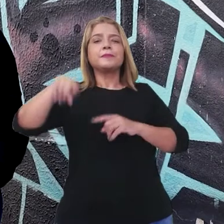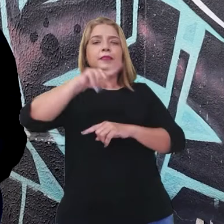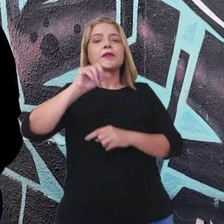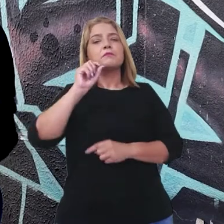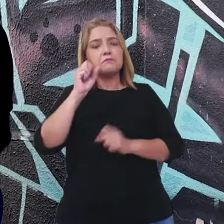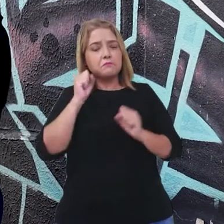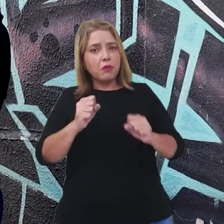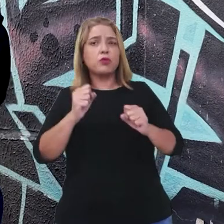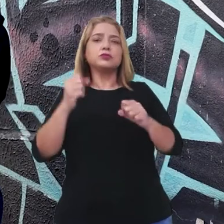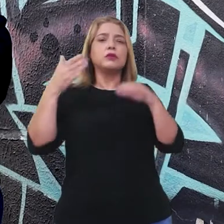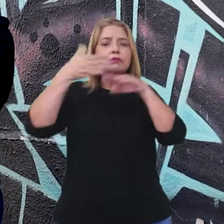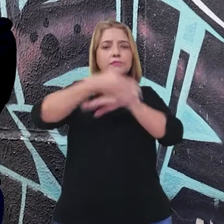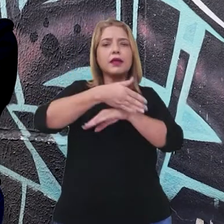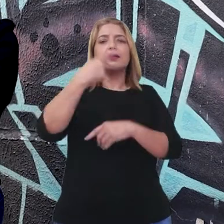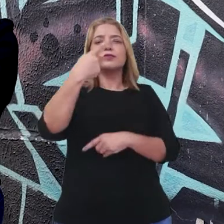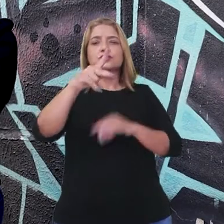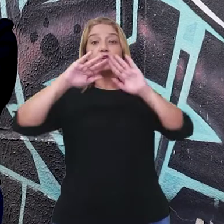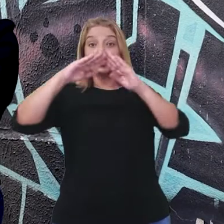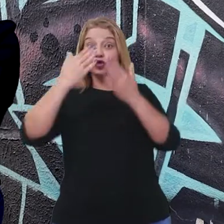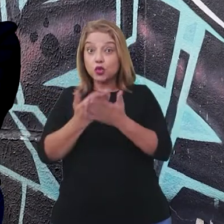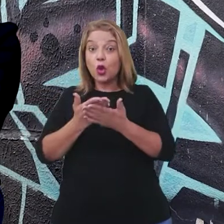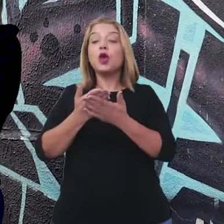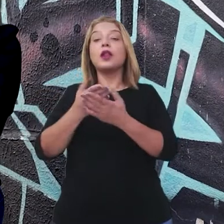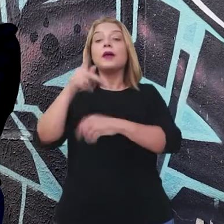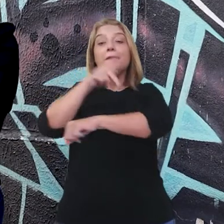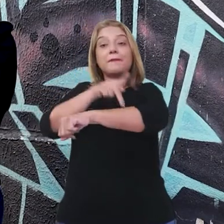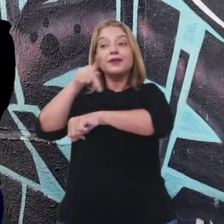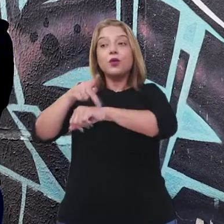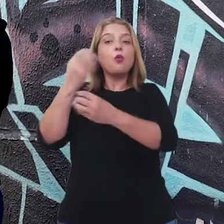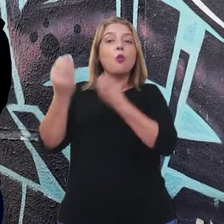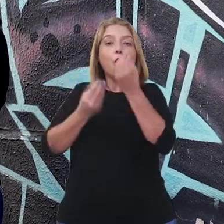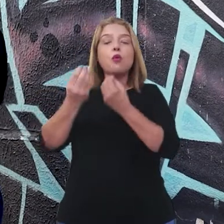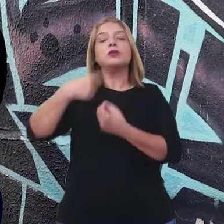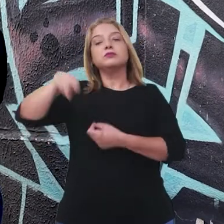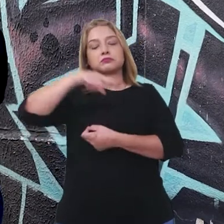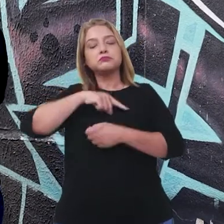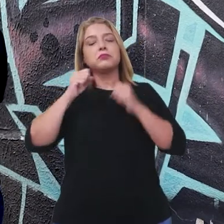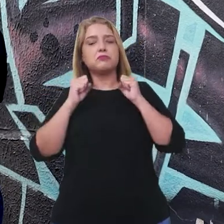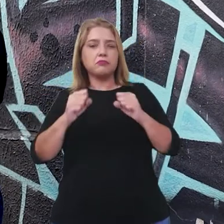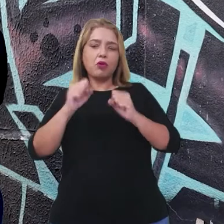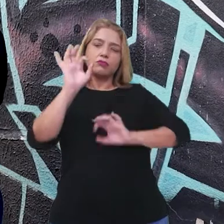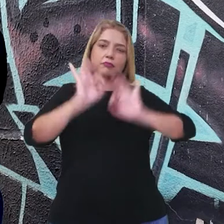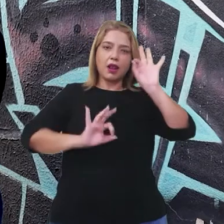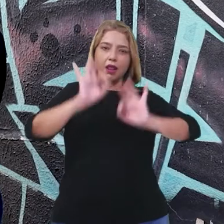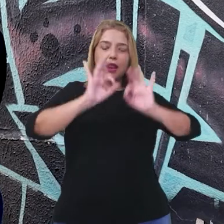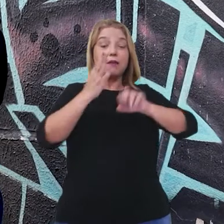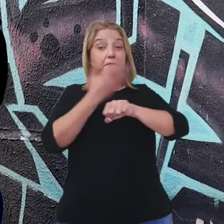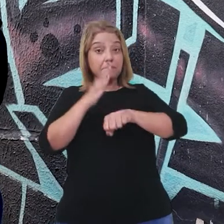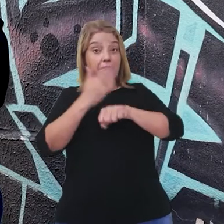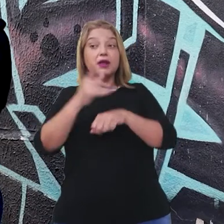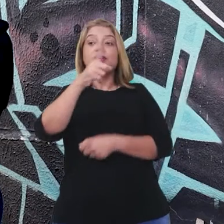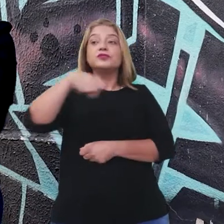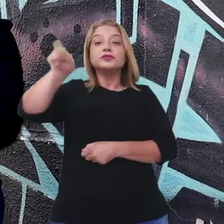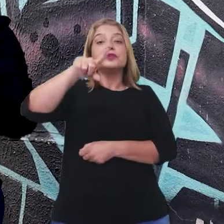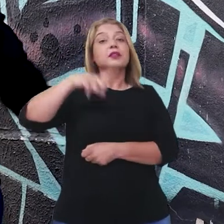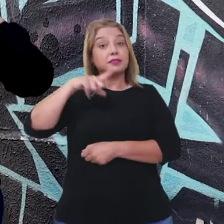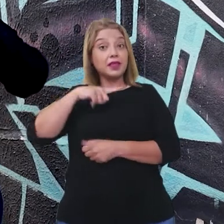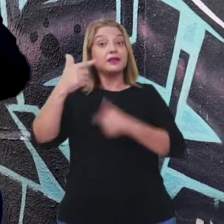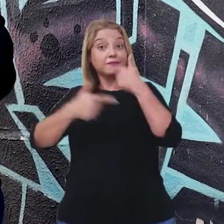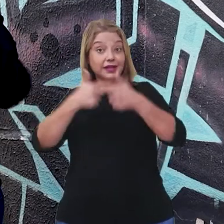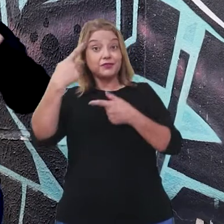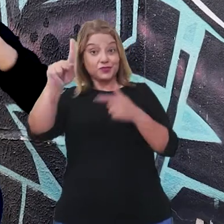apoio pedagógico aí da sua instituição. Vamos adorar receber as práticas que vocês estão desenvolvendo aí com as crianças.